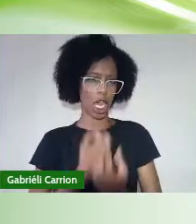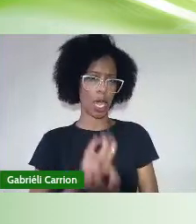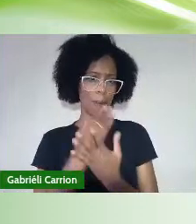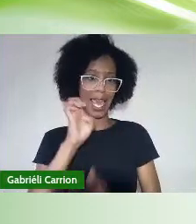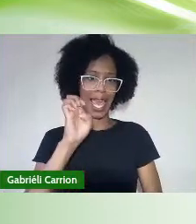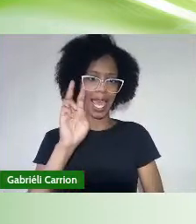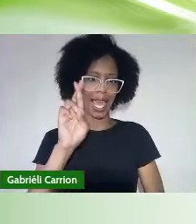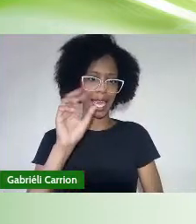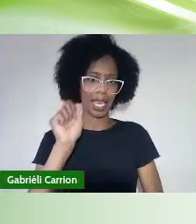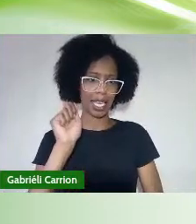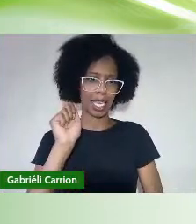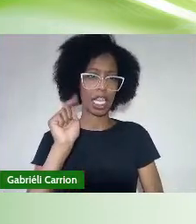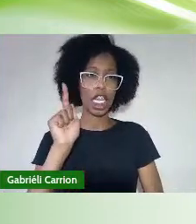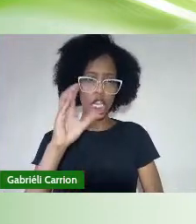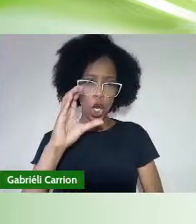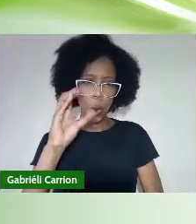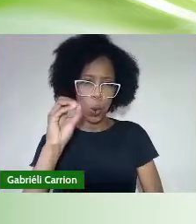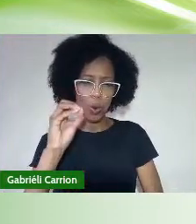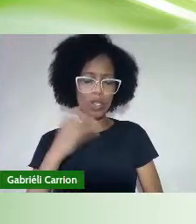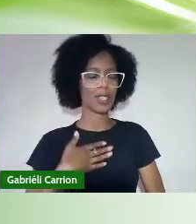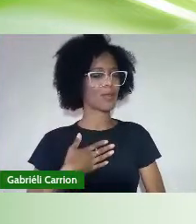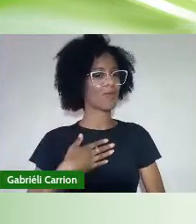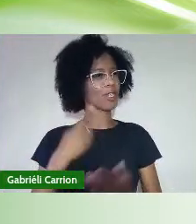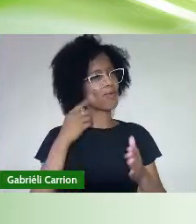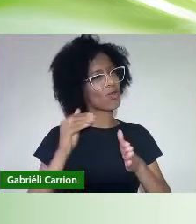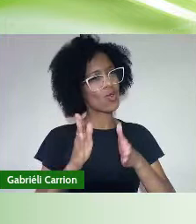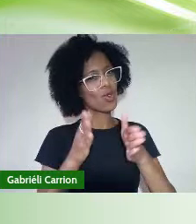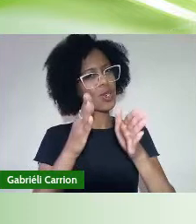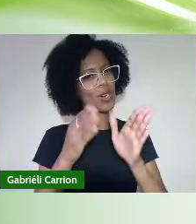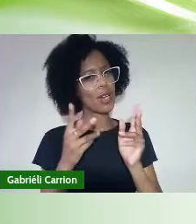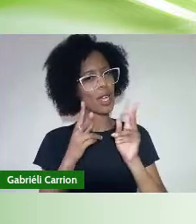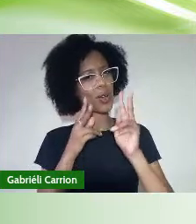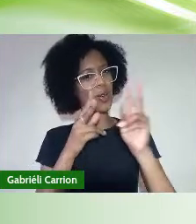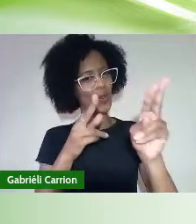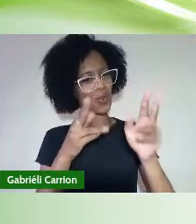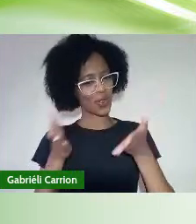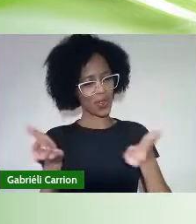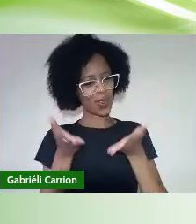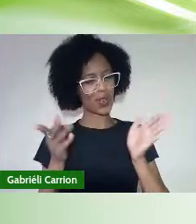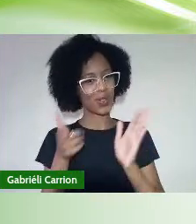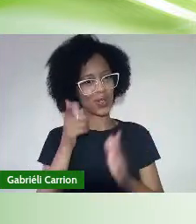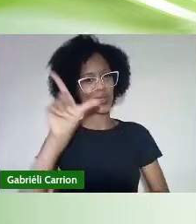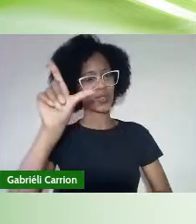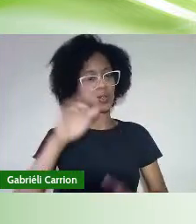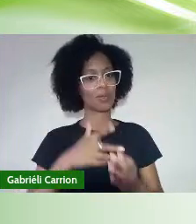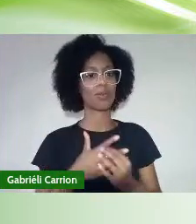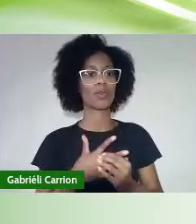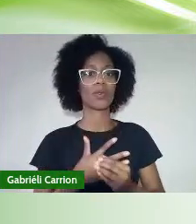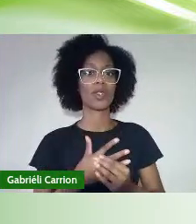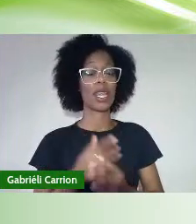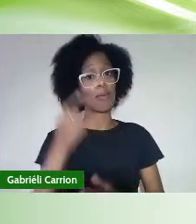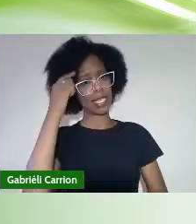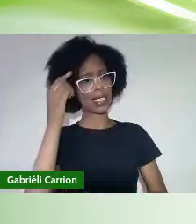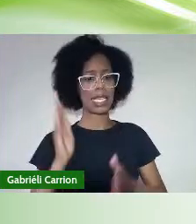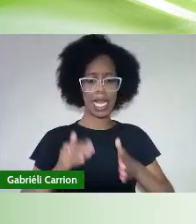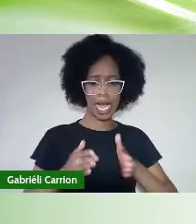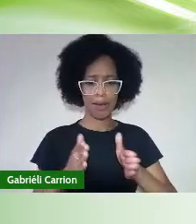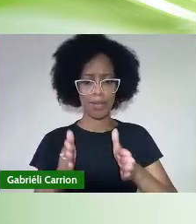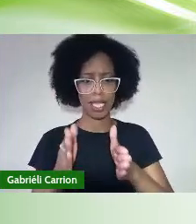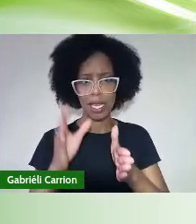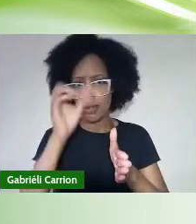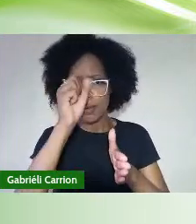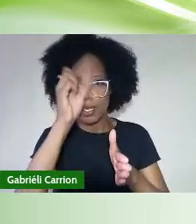Representa muito bem A jornada Que vocês percorreram Até aqui Ninguém caminha Sem aprender A caminhar